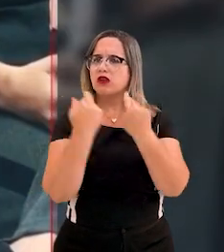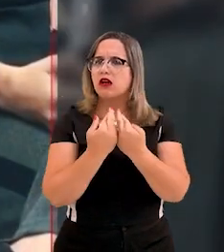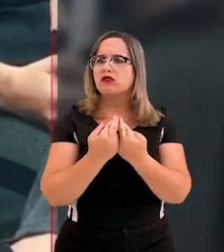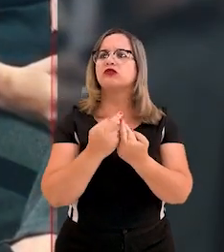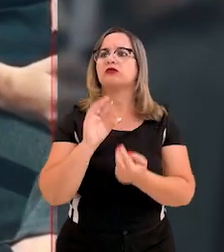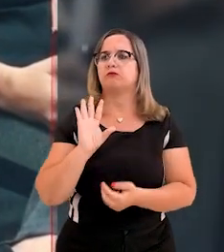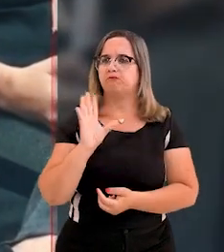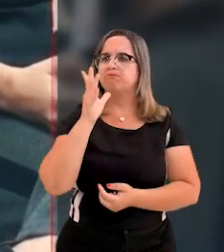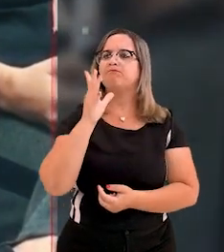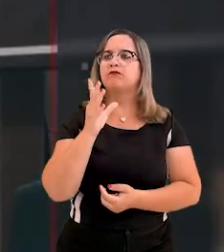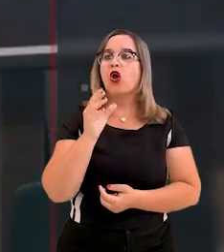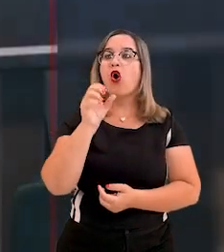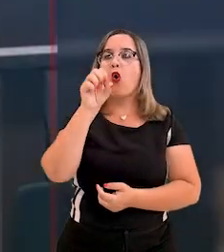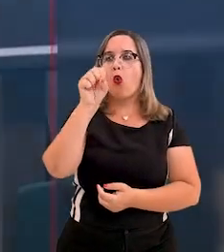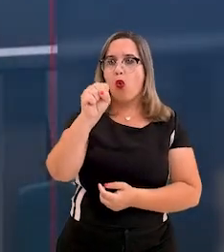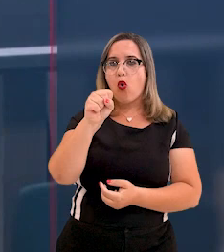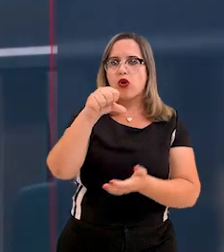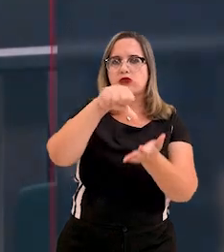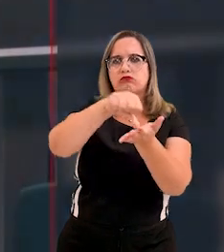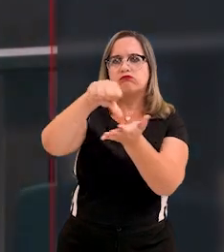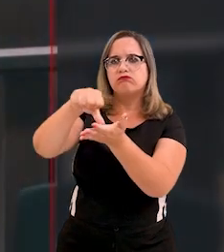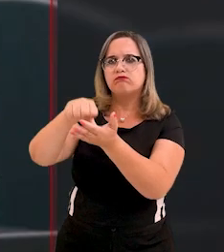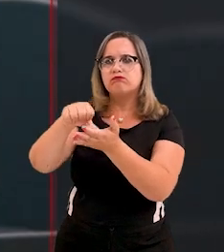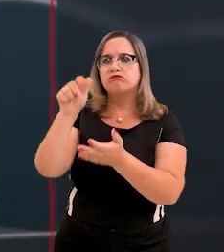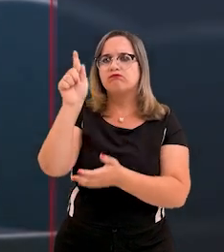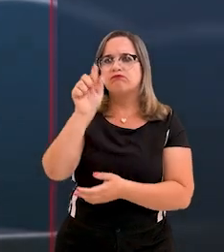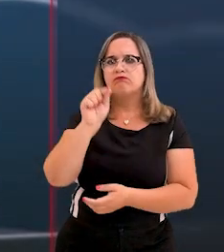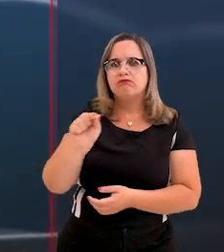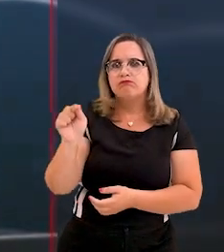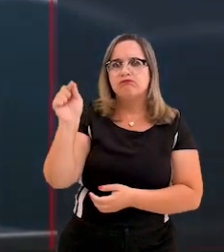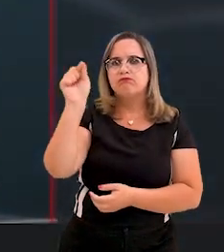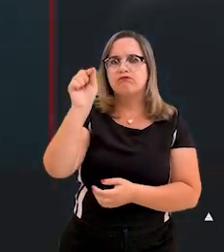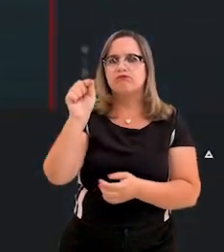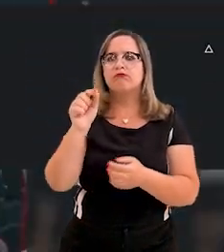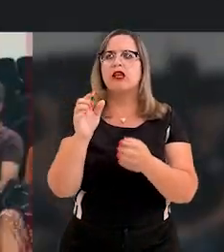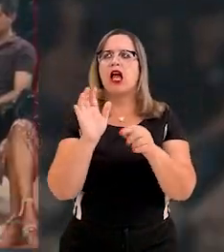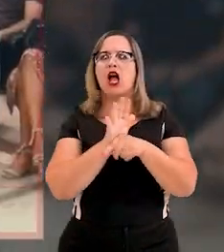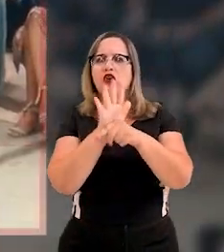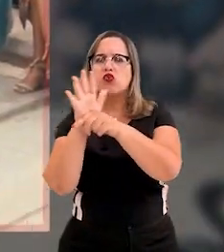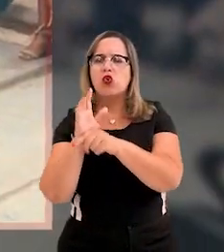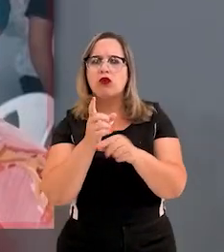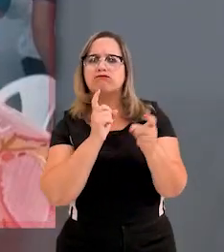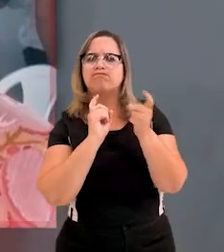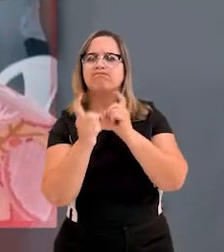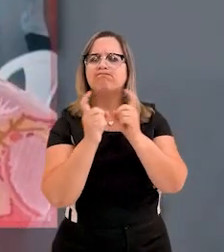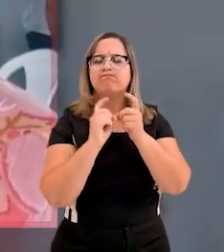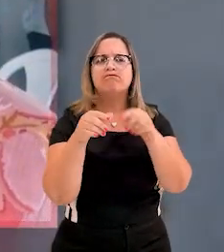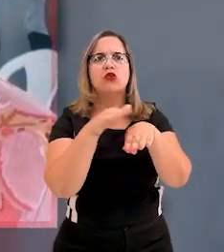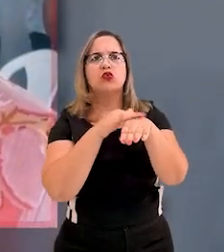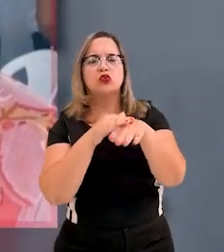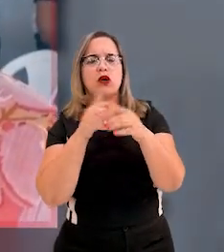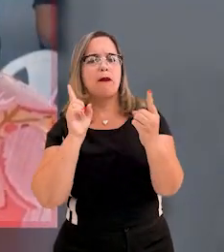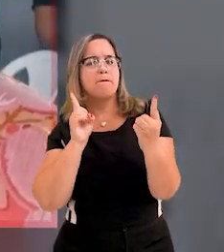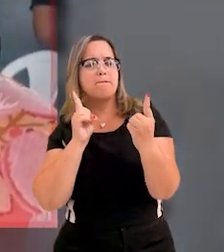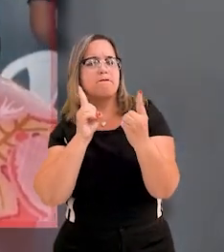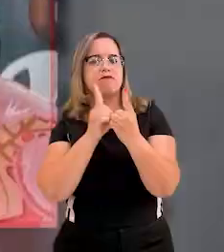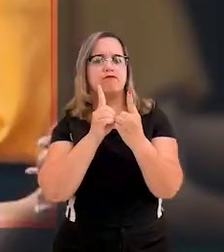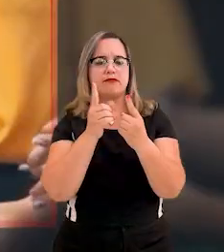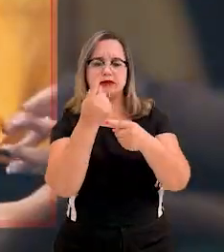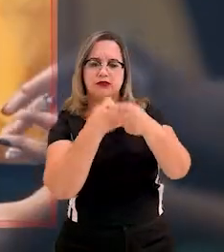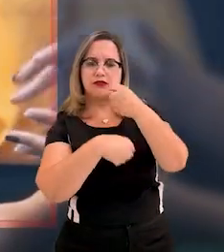foram realizadas nos oito polos regionais, estreitando o diálogo e aproximando a